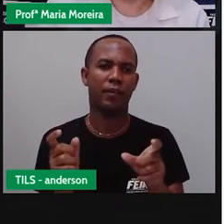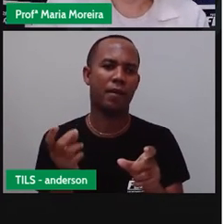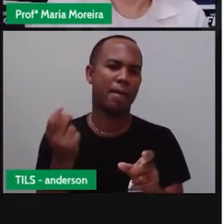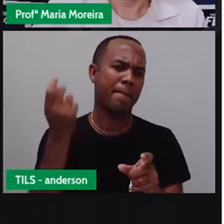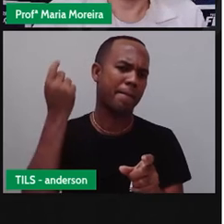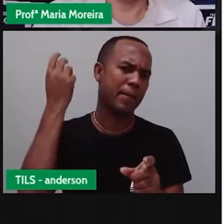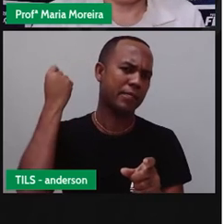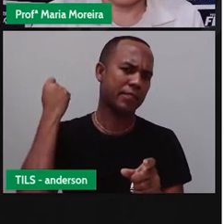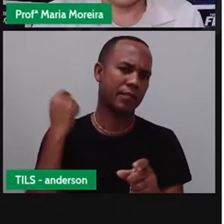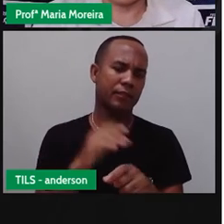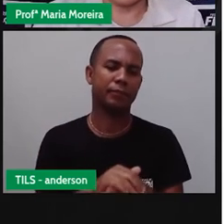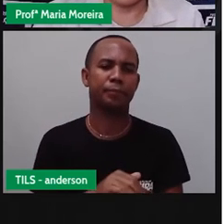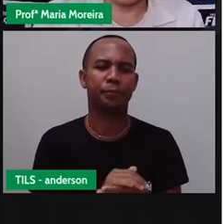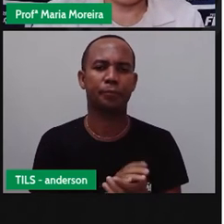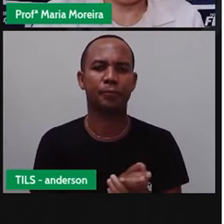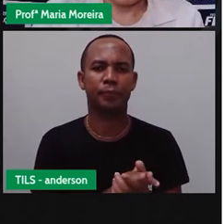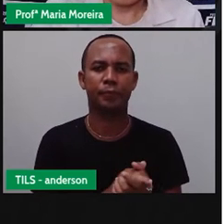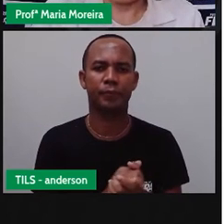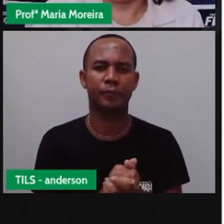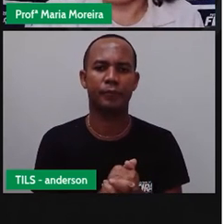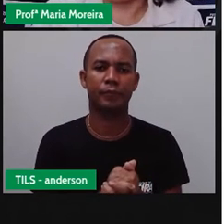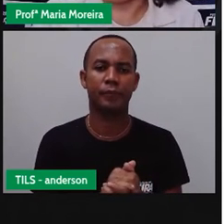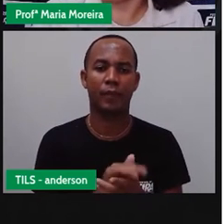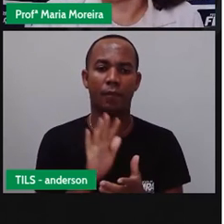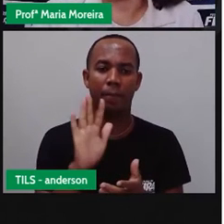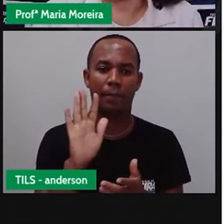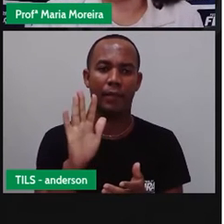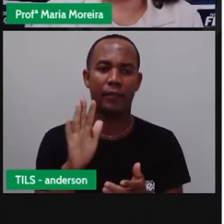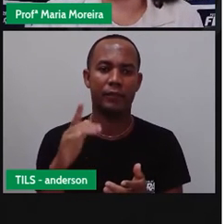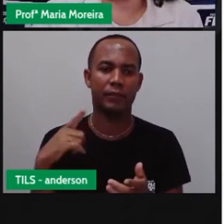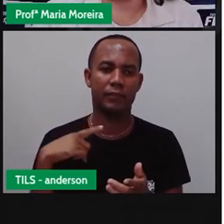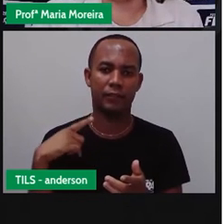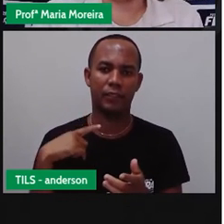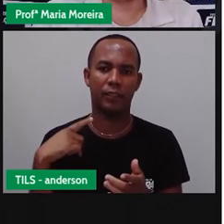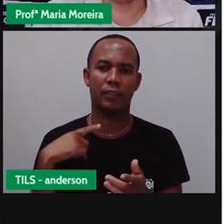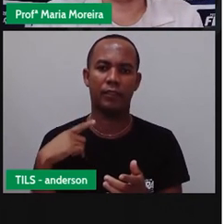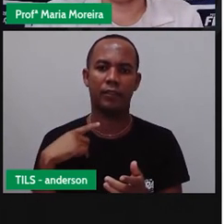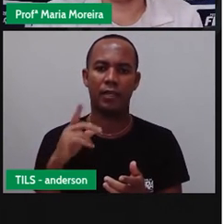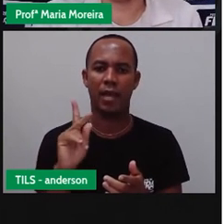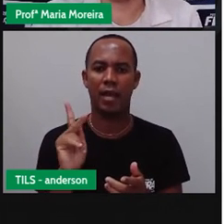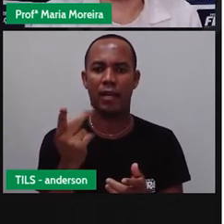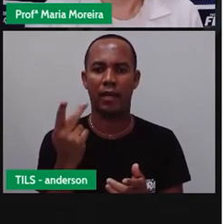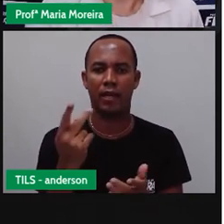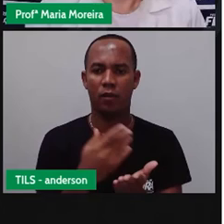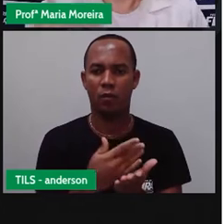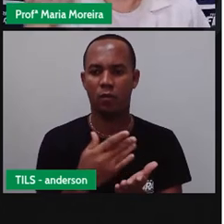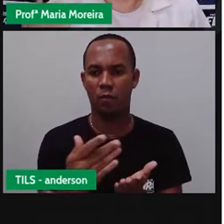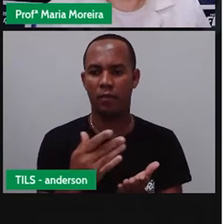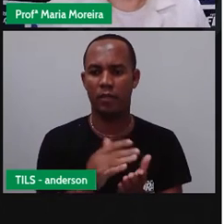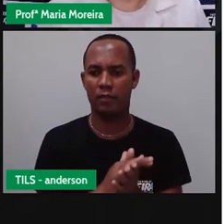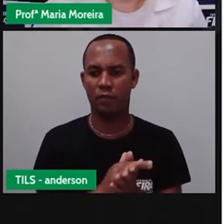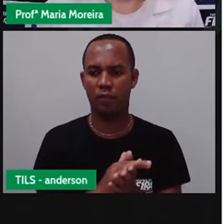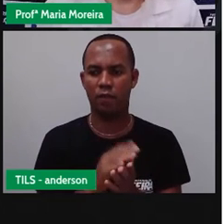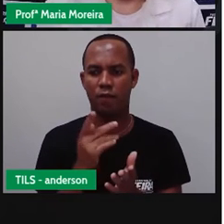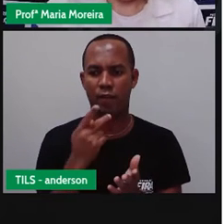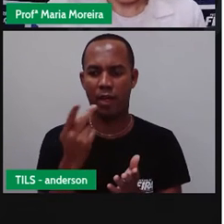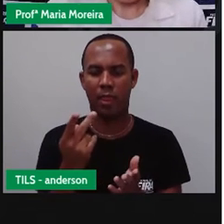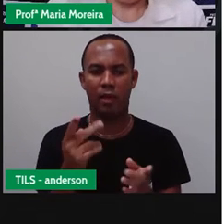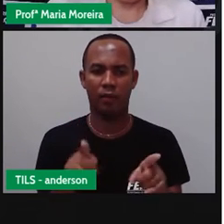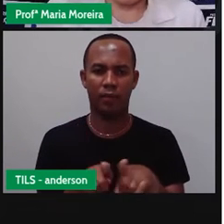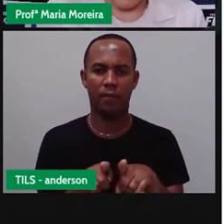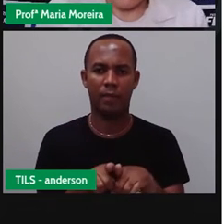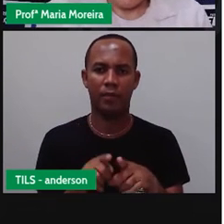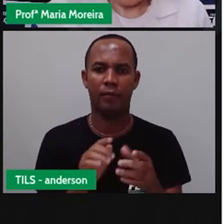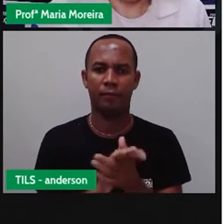Bem mais antigas, não isso? Mas o H, ele não aparece só no início, não, tá, gente? Vamos falar aqui agora.